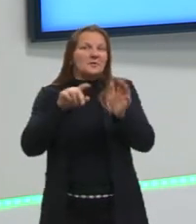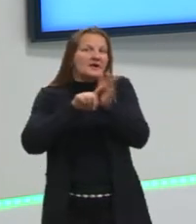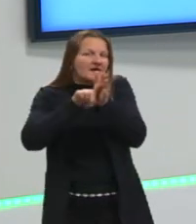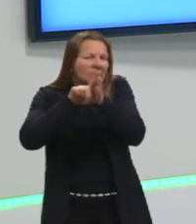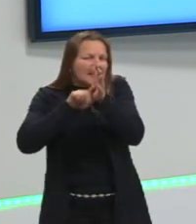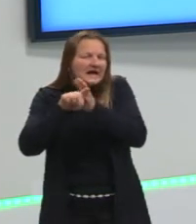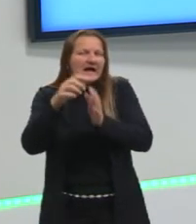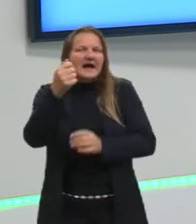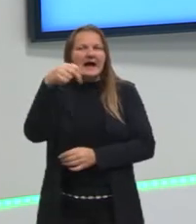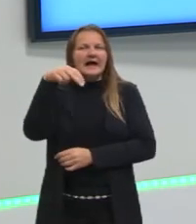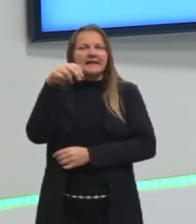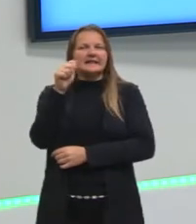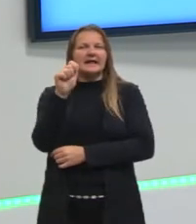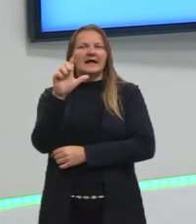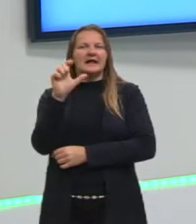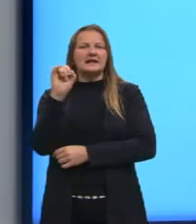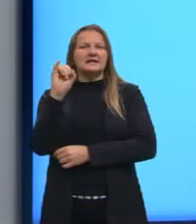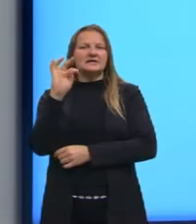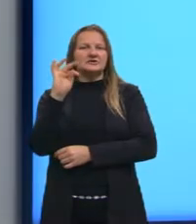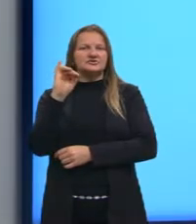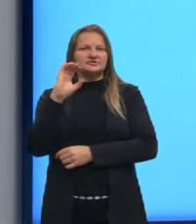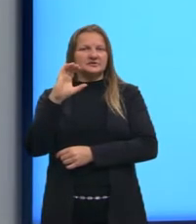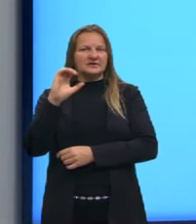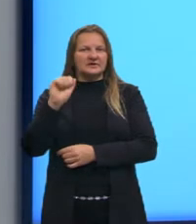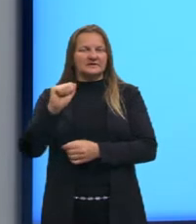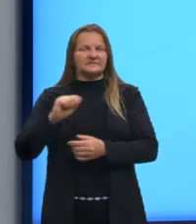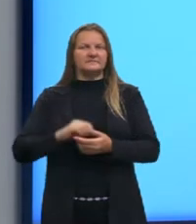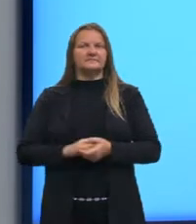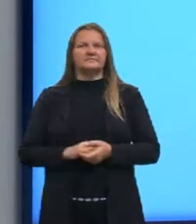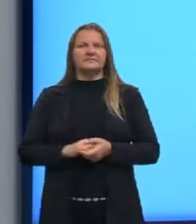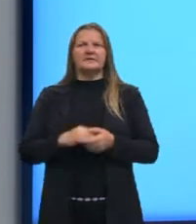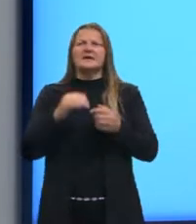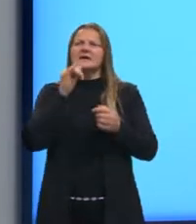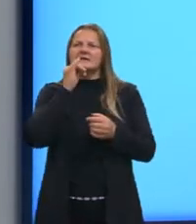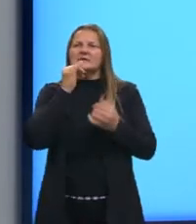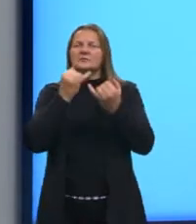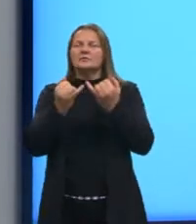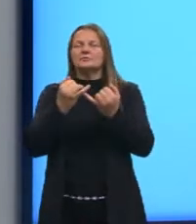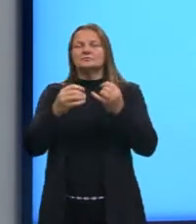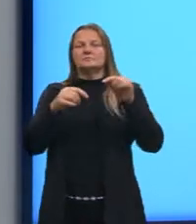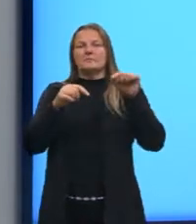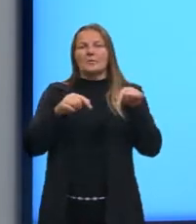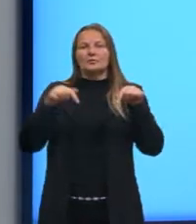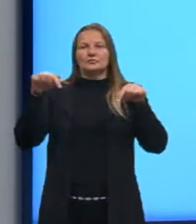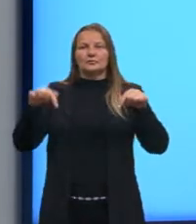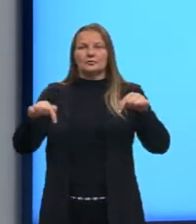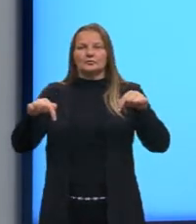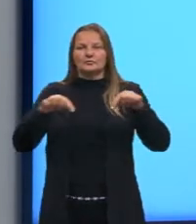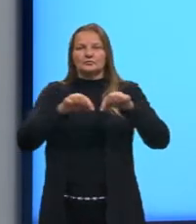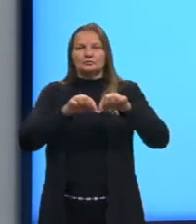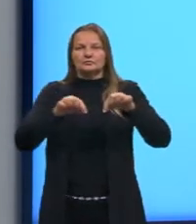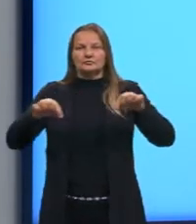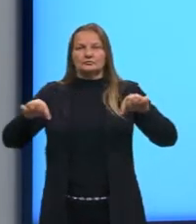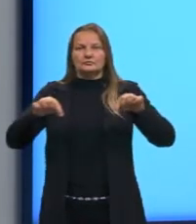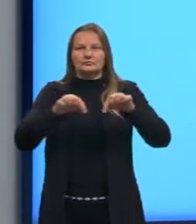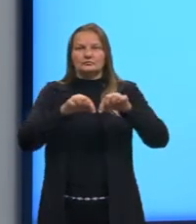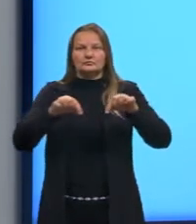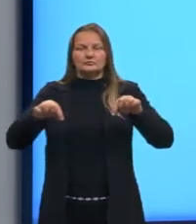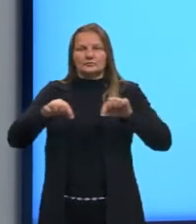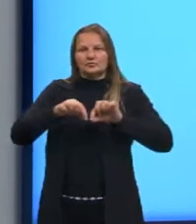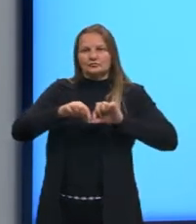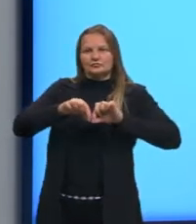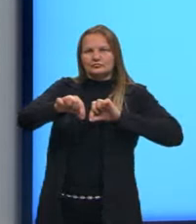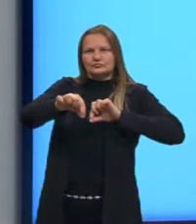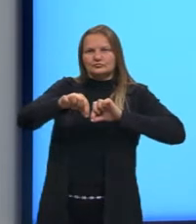Então, para a gente dar início, eu trouxe aqui, né, a distância entre dois pontos, então, para a gente ir pensando, né?